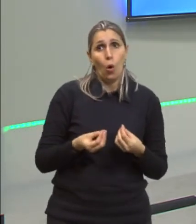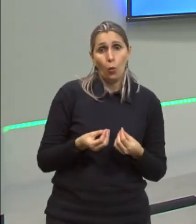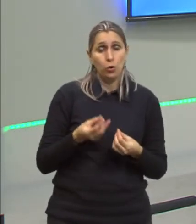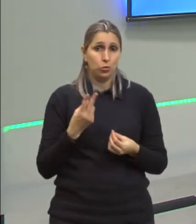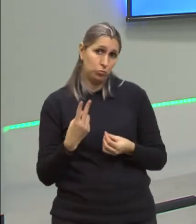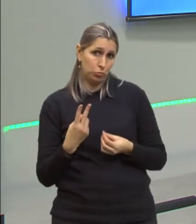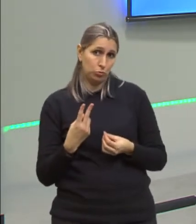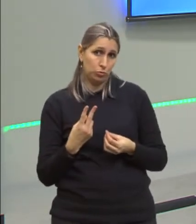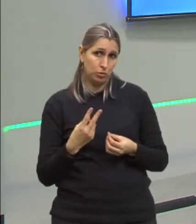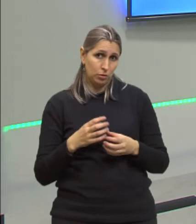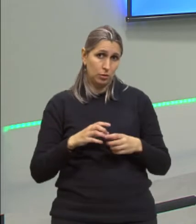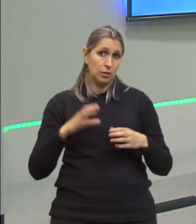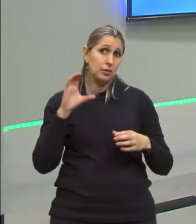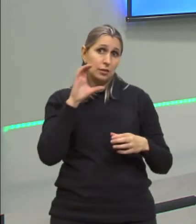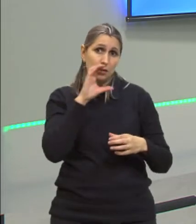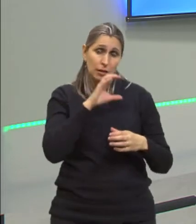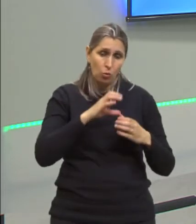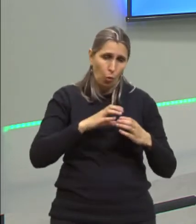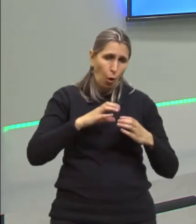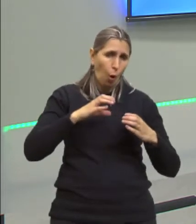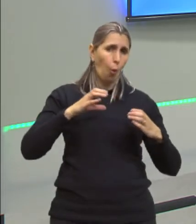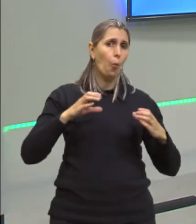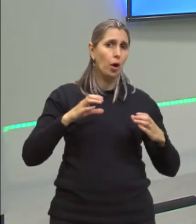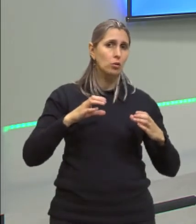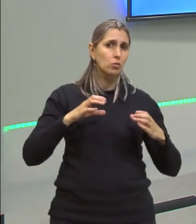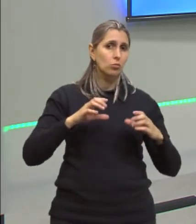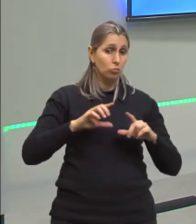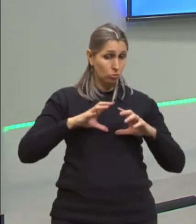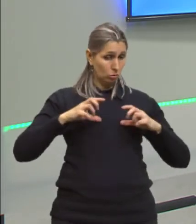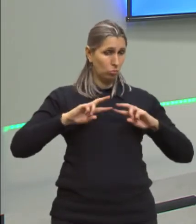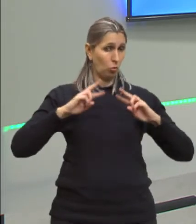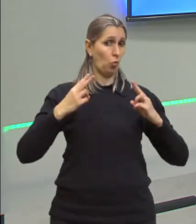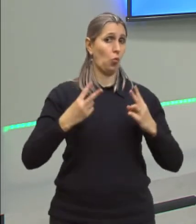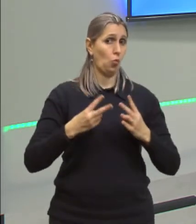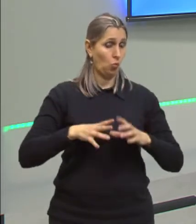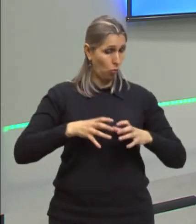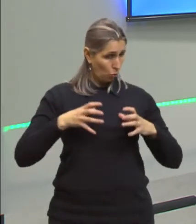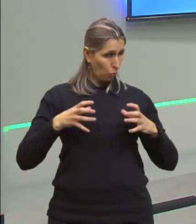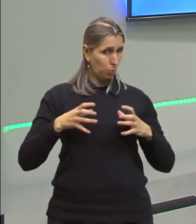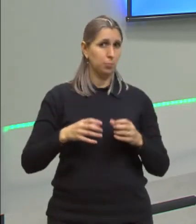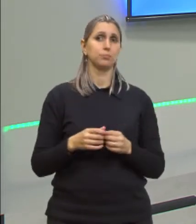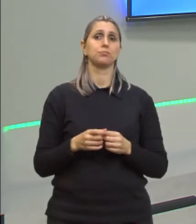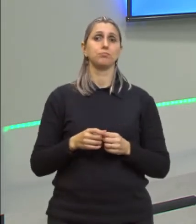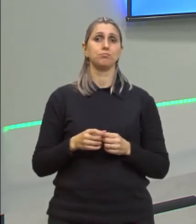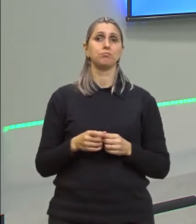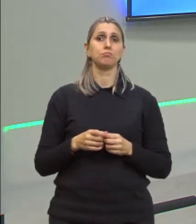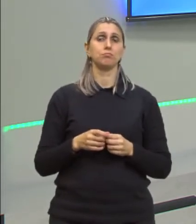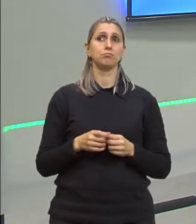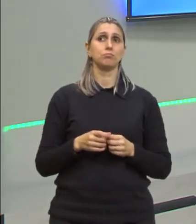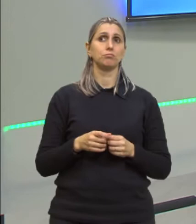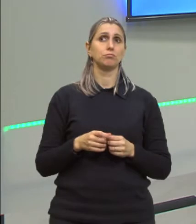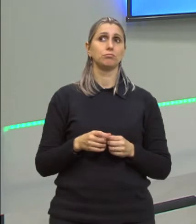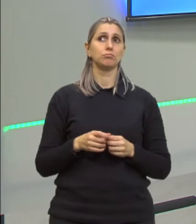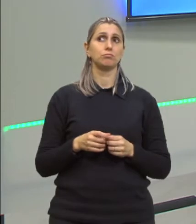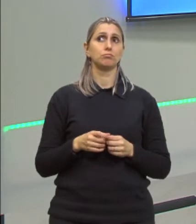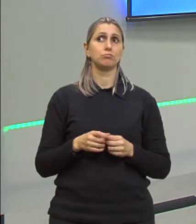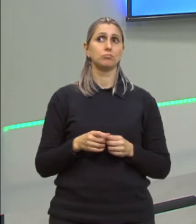dois aquecem e aumentam o seu volume, o seu tamanho, sua linha, enfim, eles não